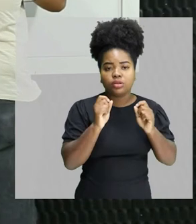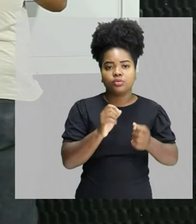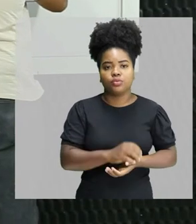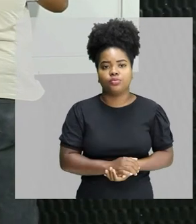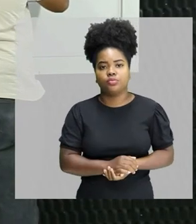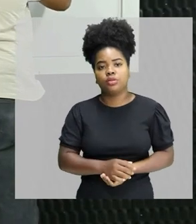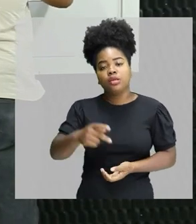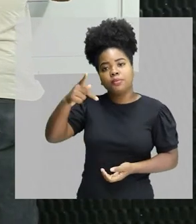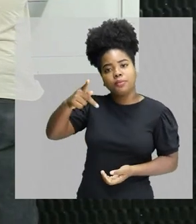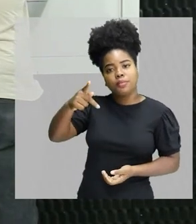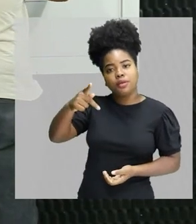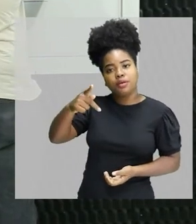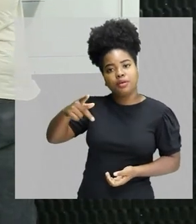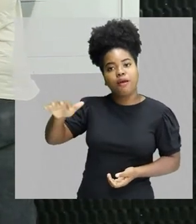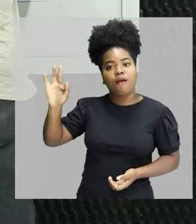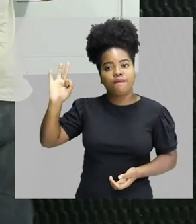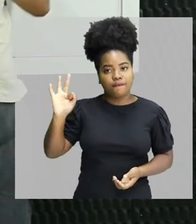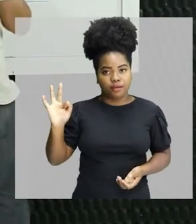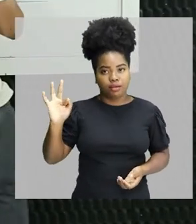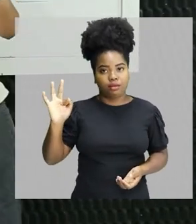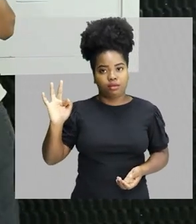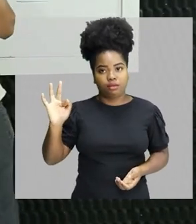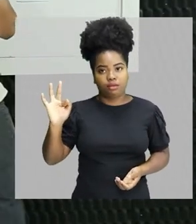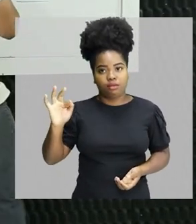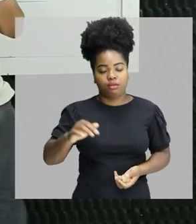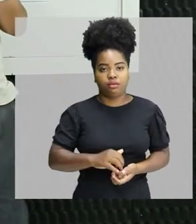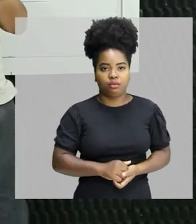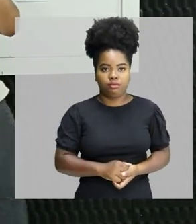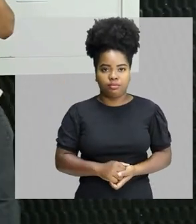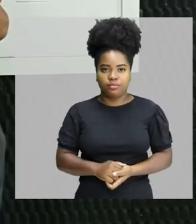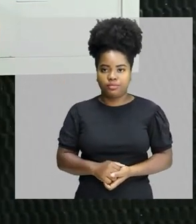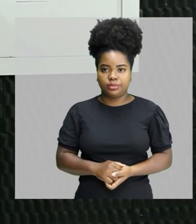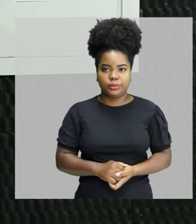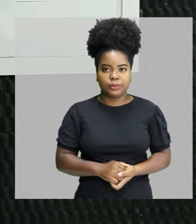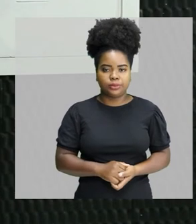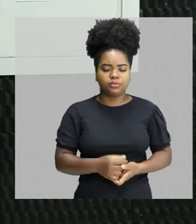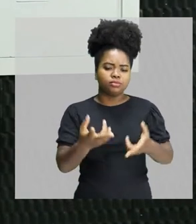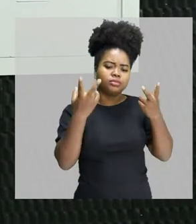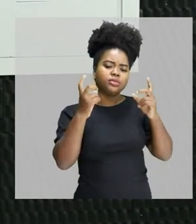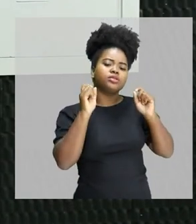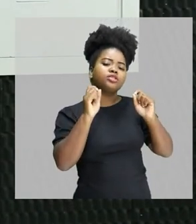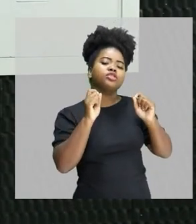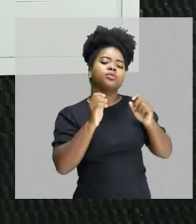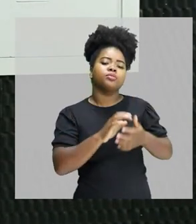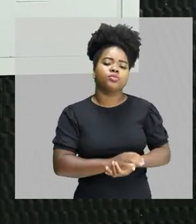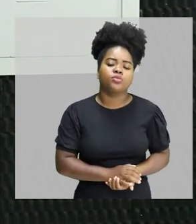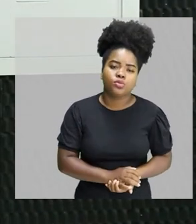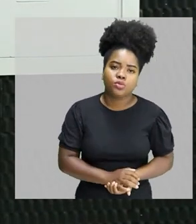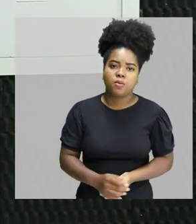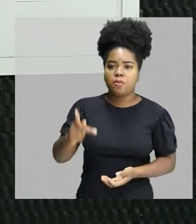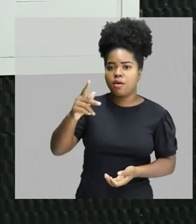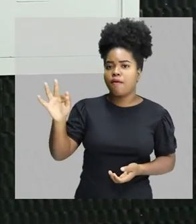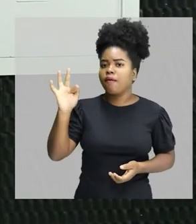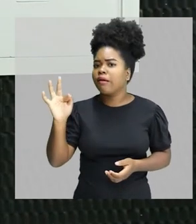o comprimento de onda e a frequência. Certo? Percebam que comprimento de onda e frequência são